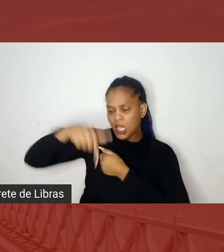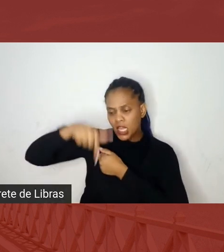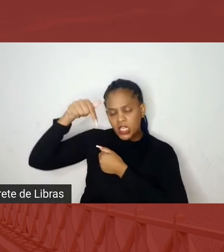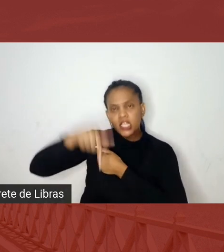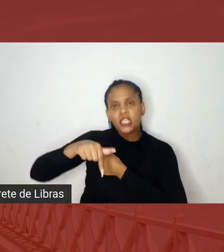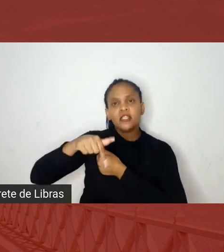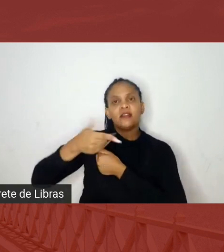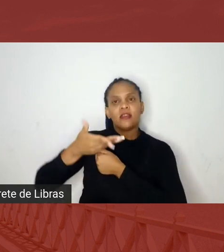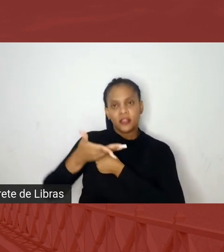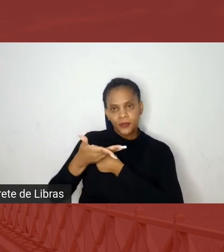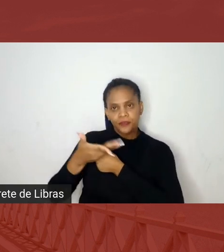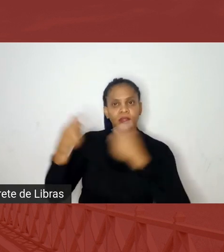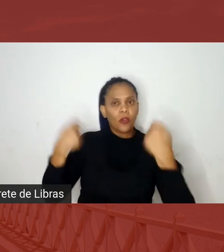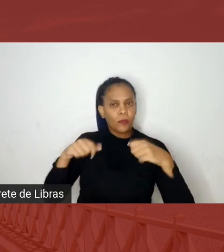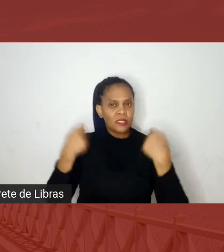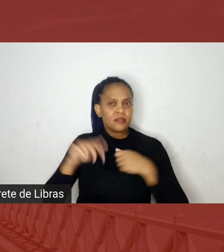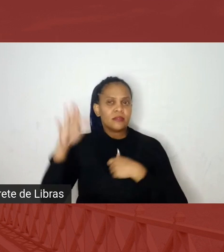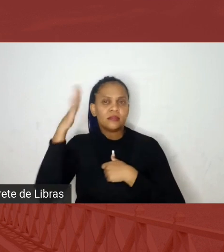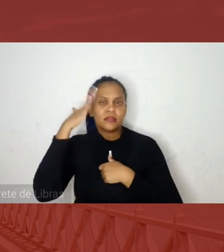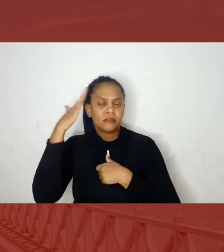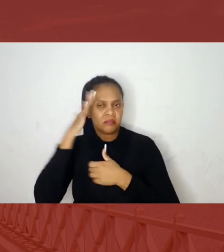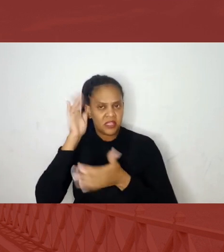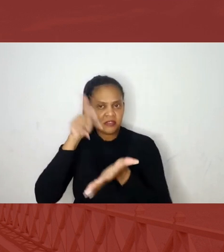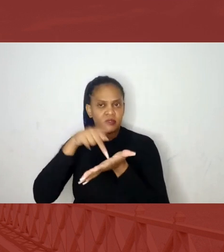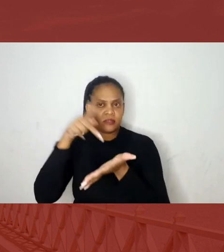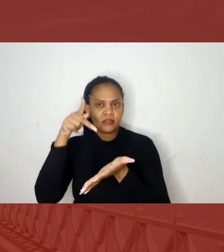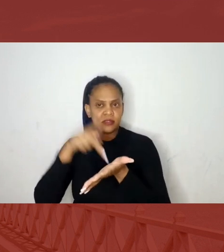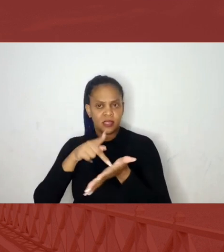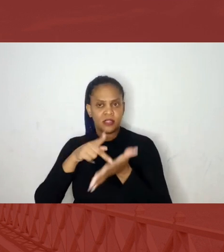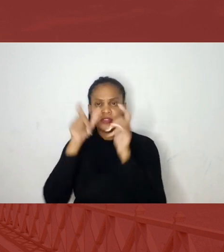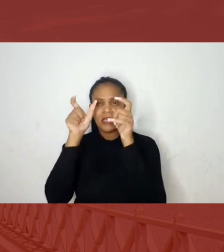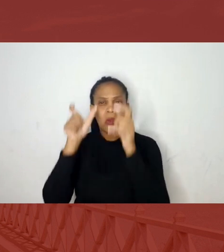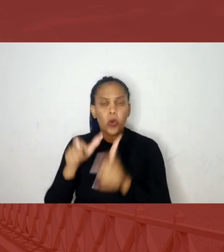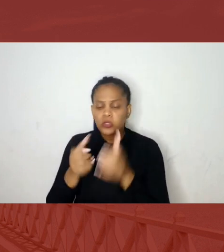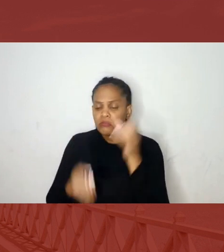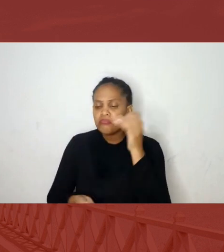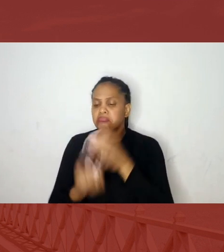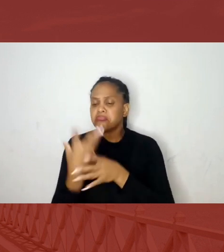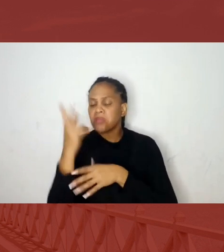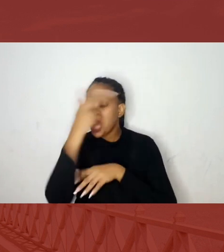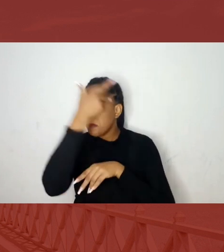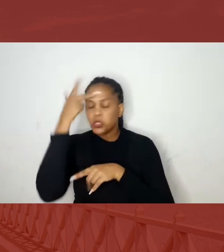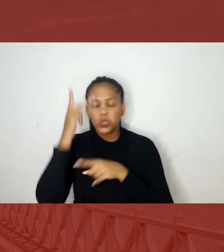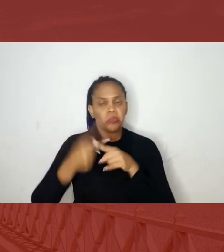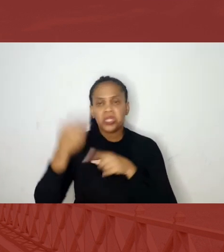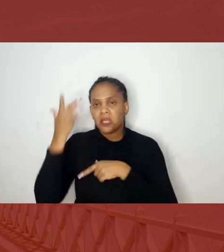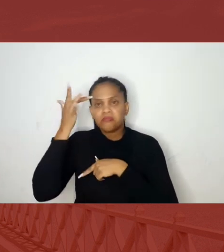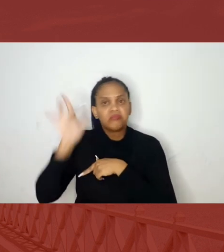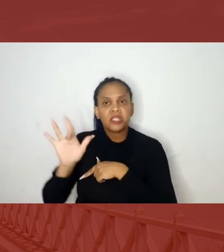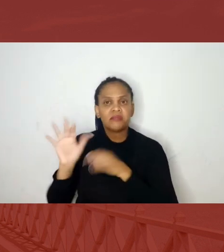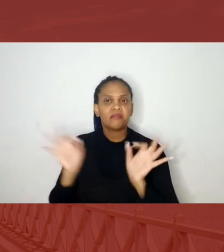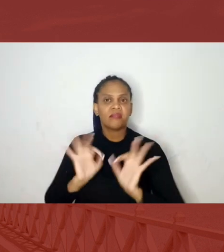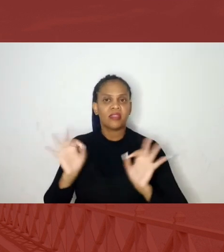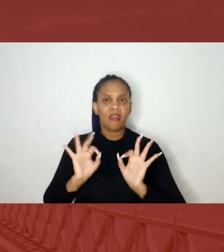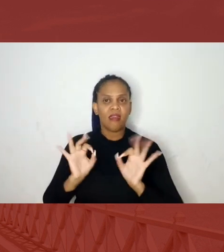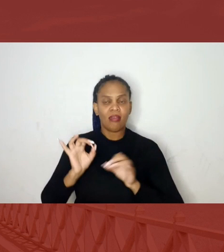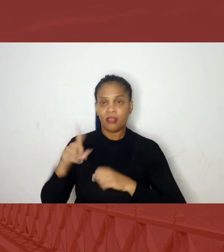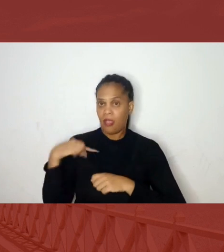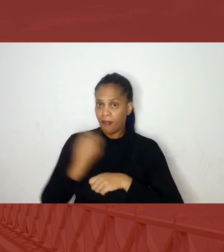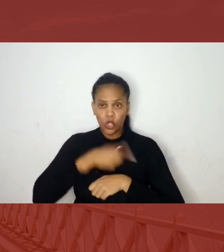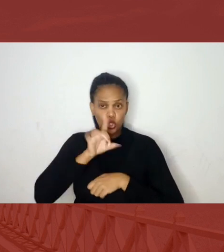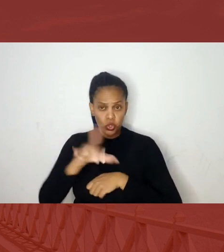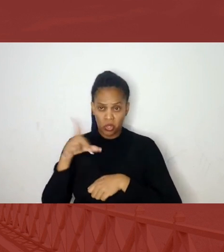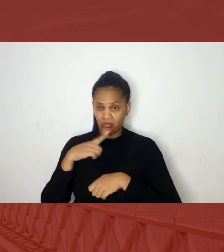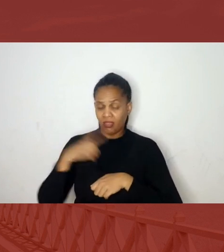eu tenho que saber realmente de onde vêm essas pessoas, porque a gente não sabia, a gente também só tinha história oral,